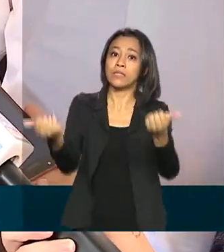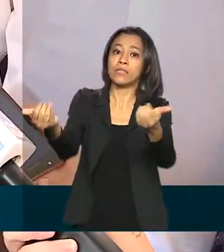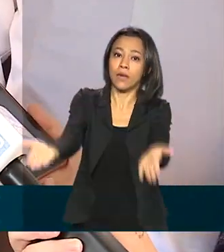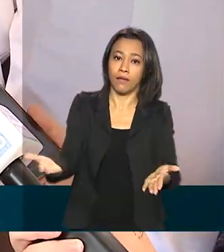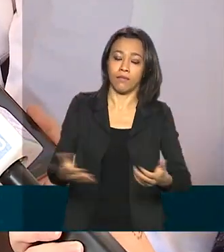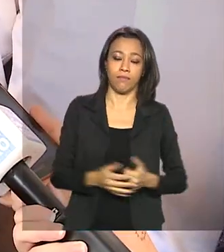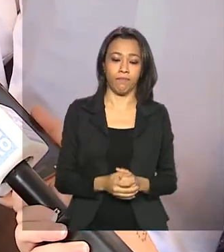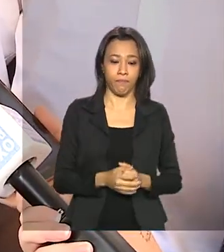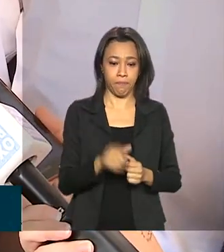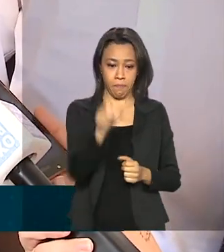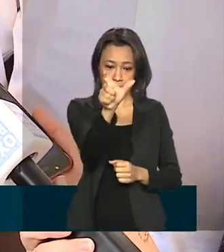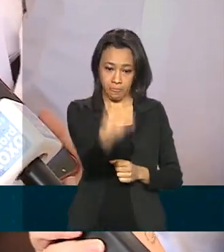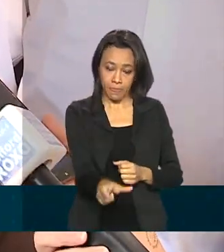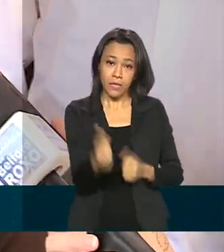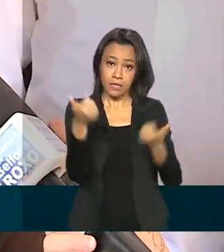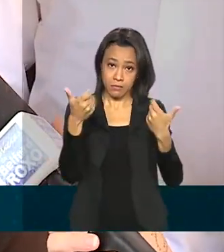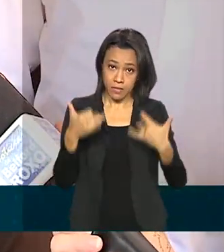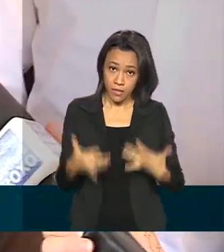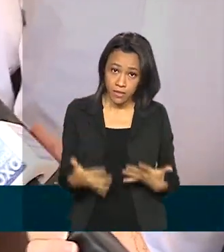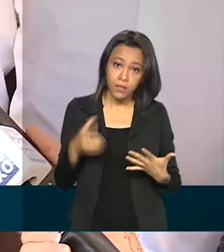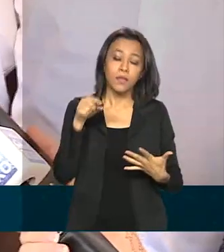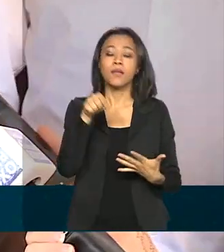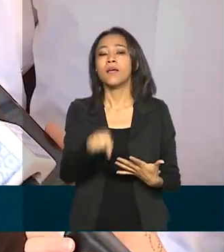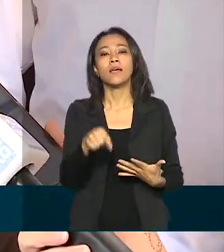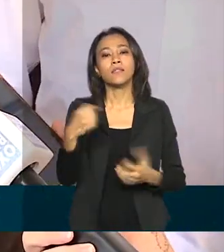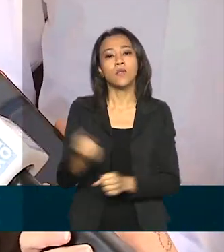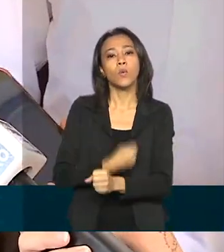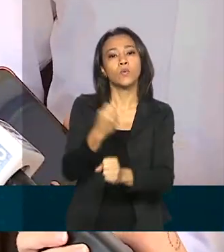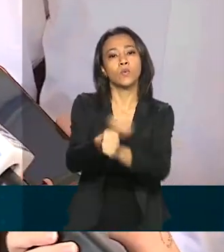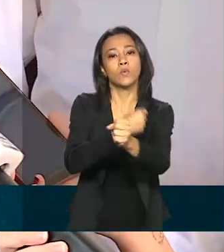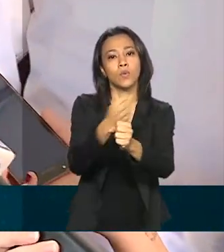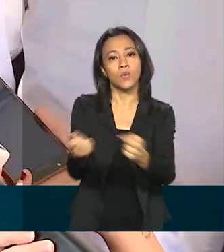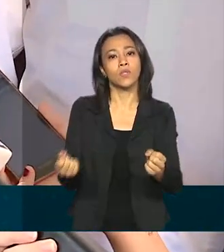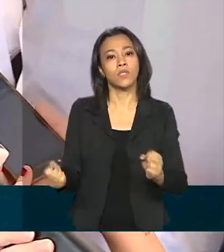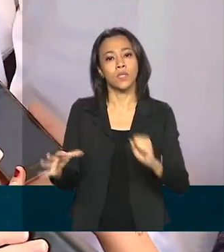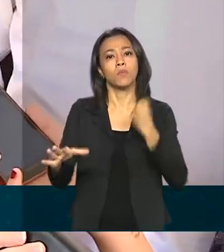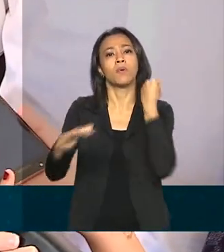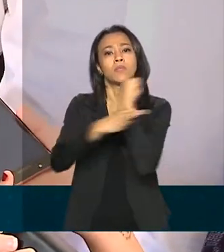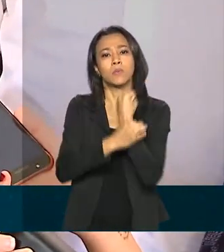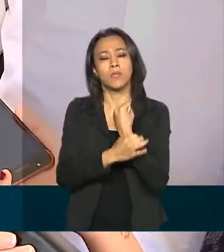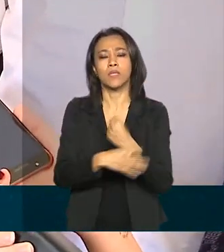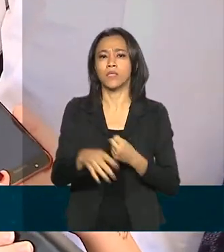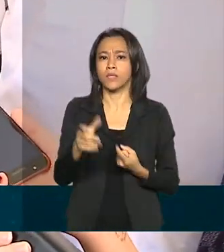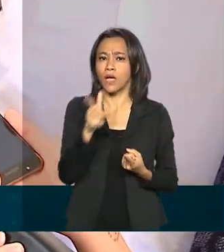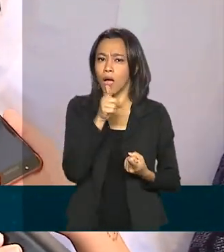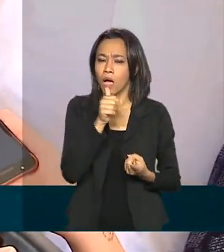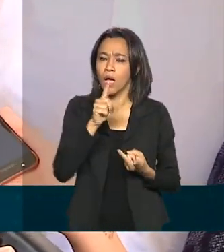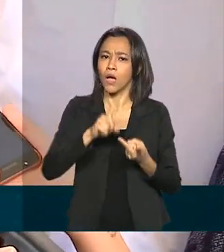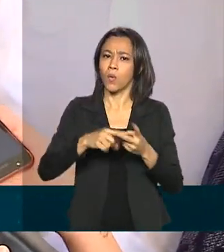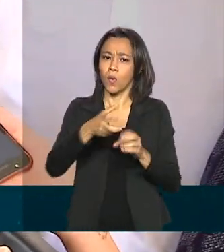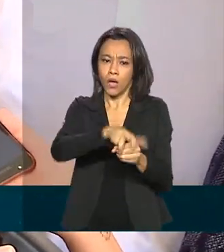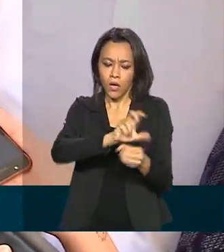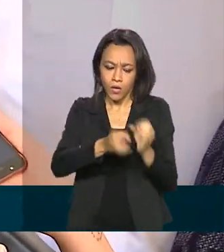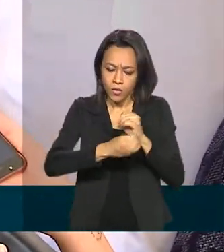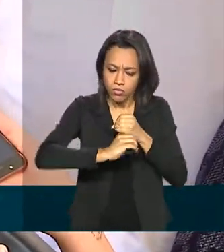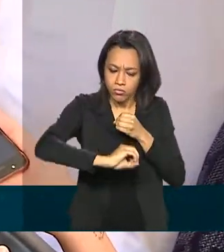Obras que dizem respeito à segurança hídrica, no caso de saneamento básico, adutoras,